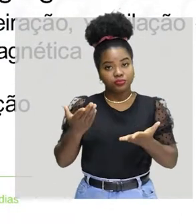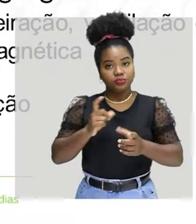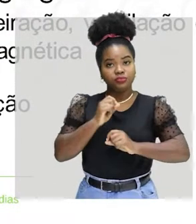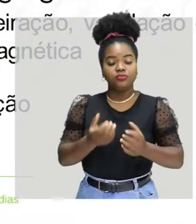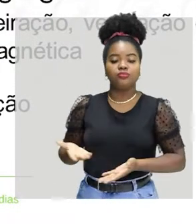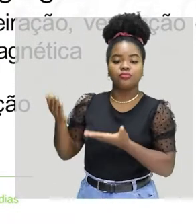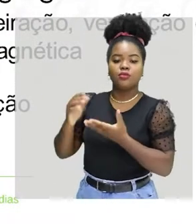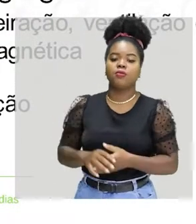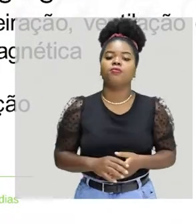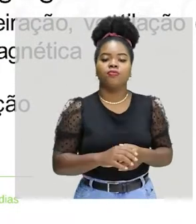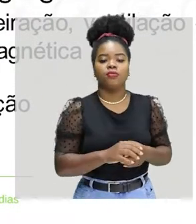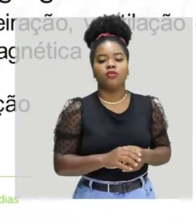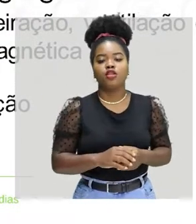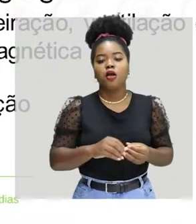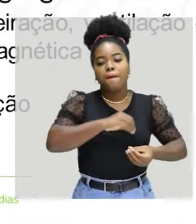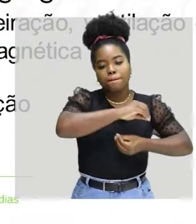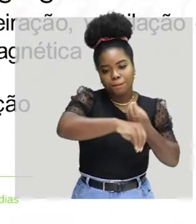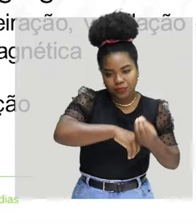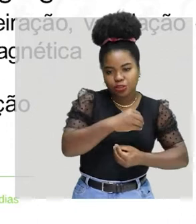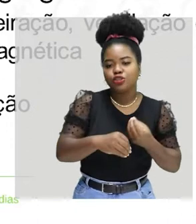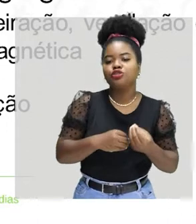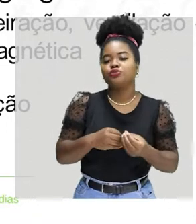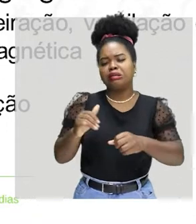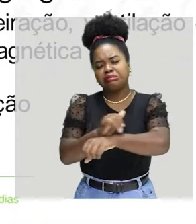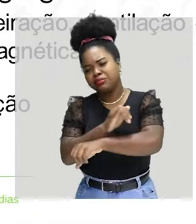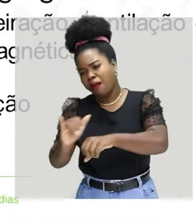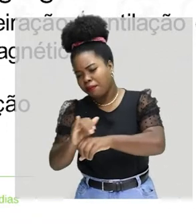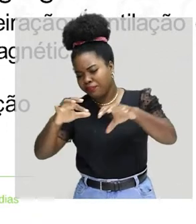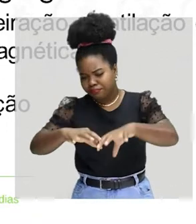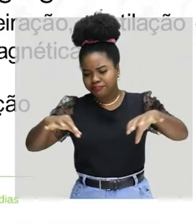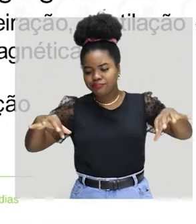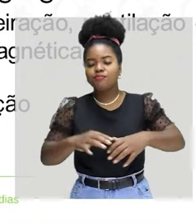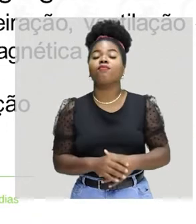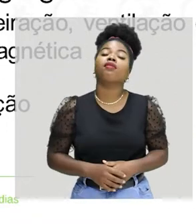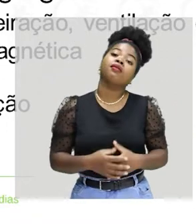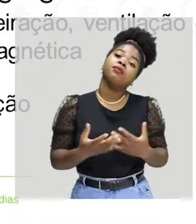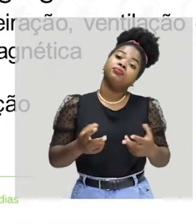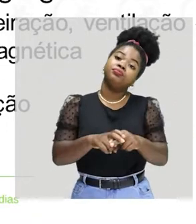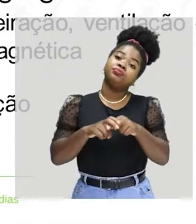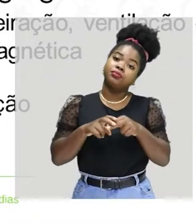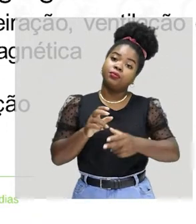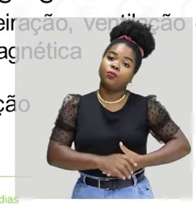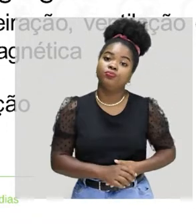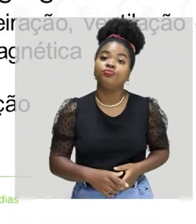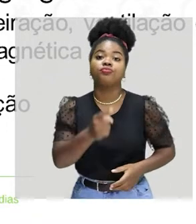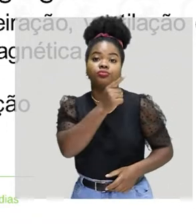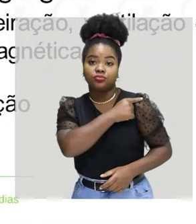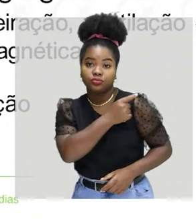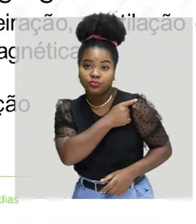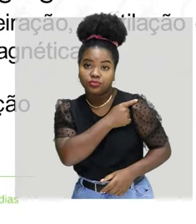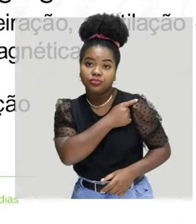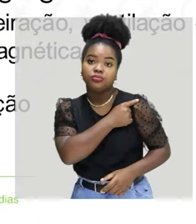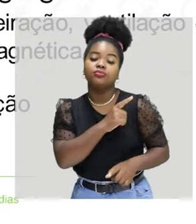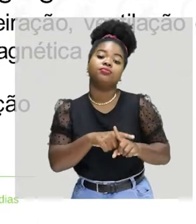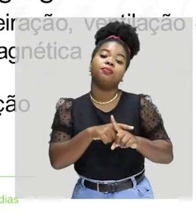técnicas de separação. Pois é, o conteúdo lá do primeiro ano, no entanto, que cai demais